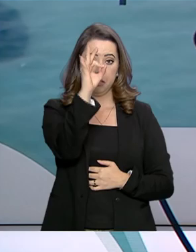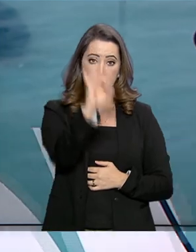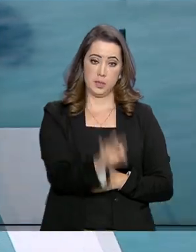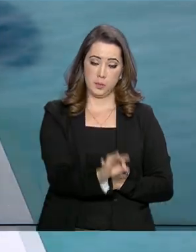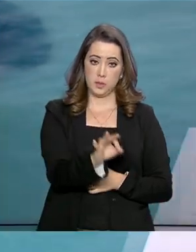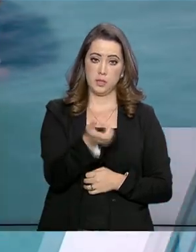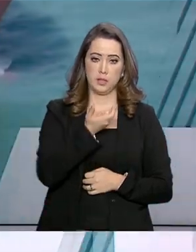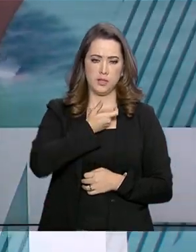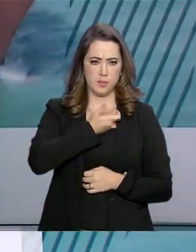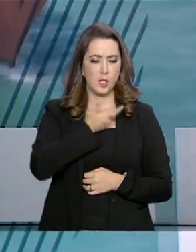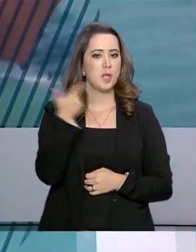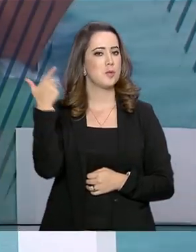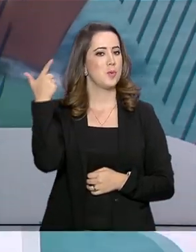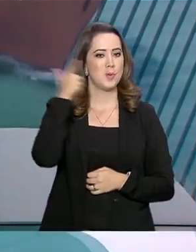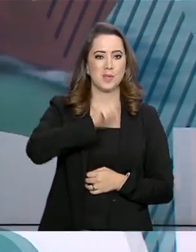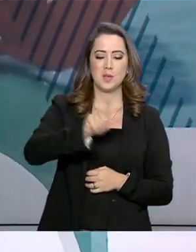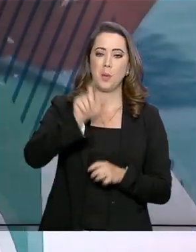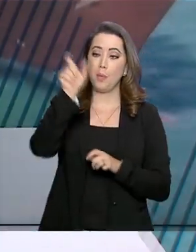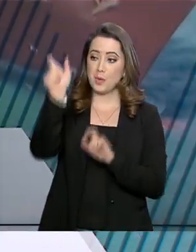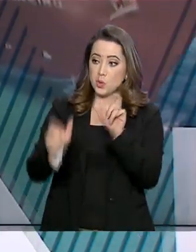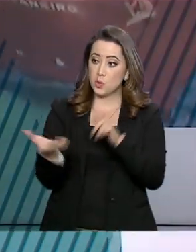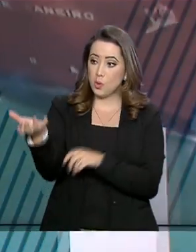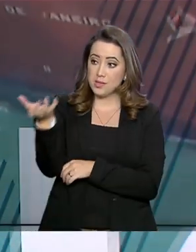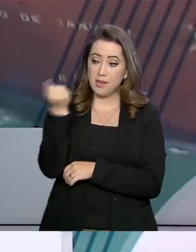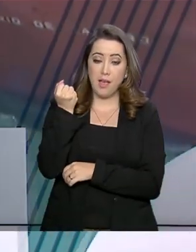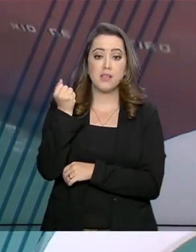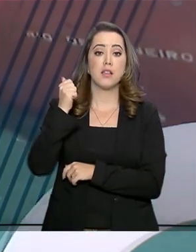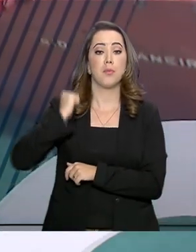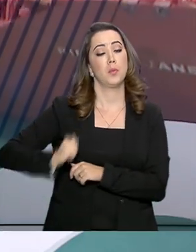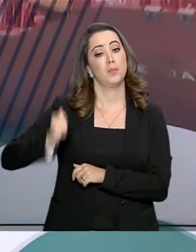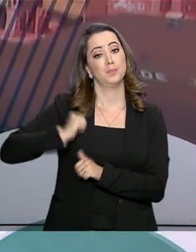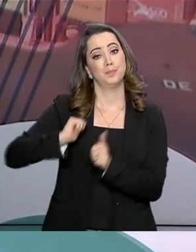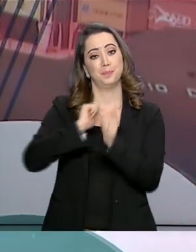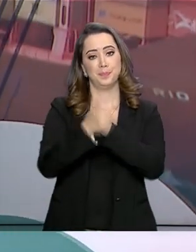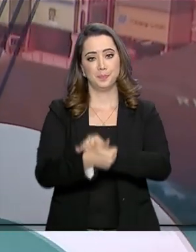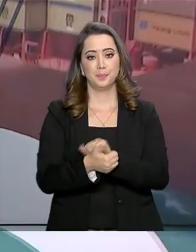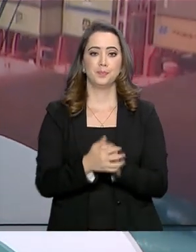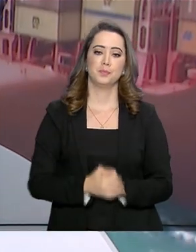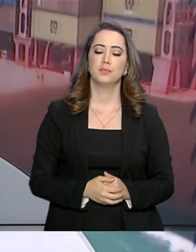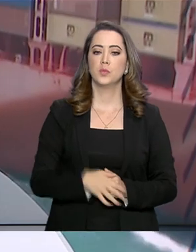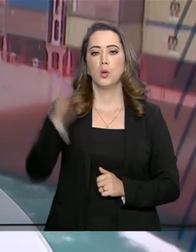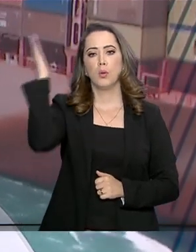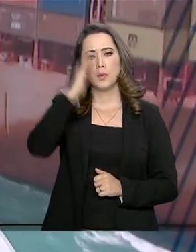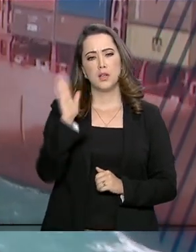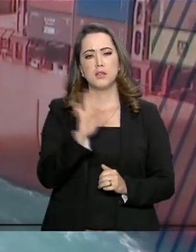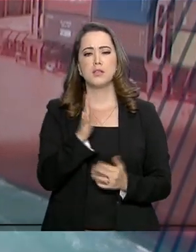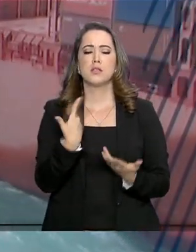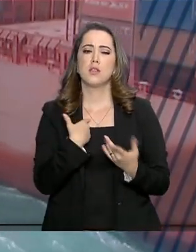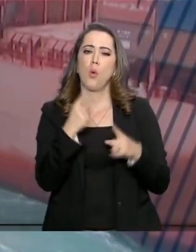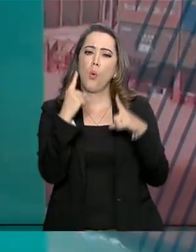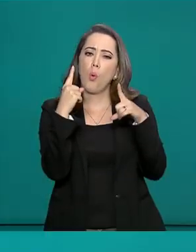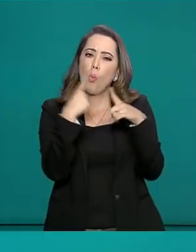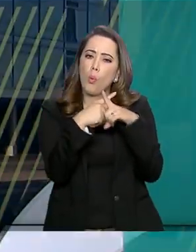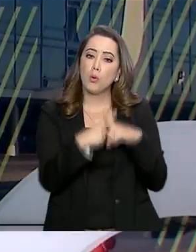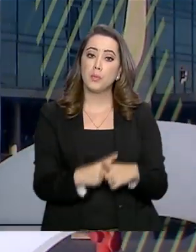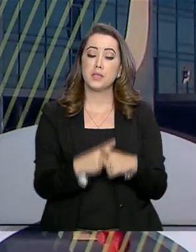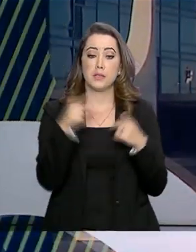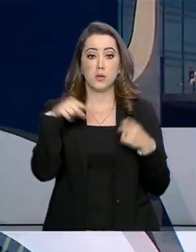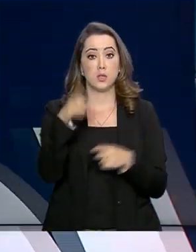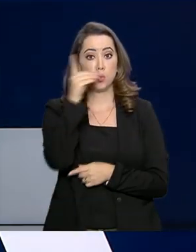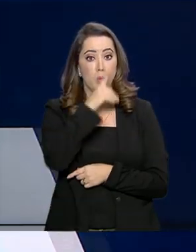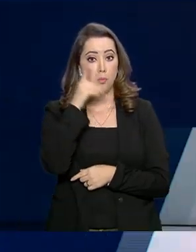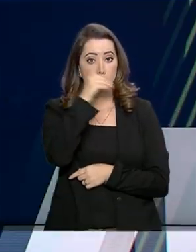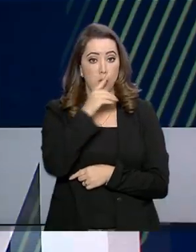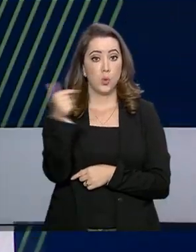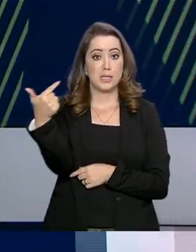medalhas foram conquistadas por atletas beneficiados pelo programa Bolsa Atleta. O Brasil fechou a competição neste domingo em